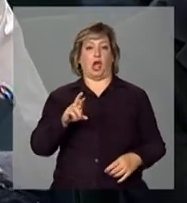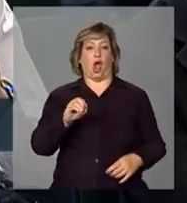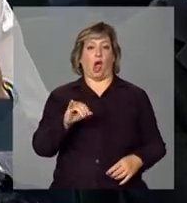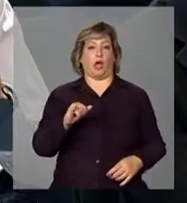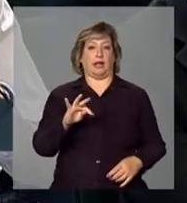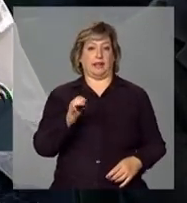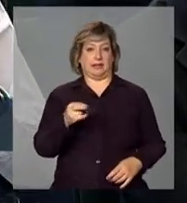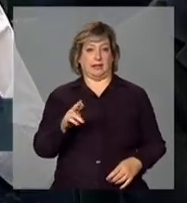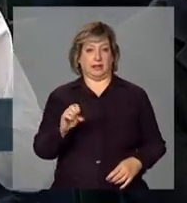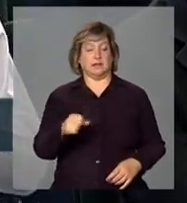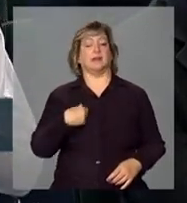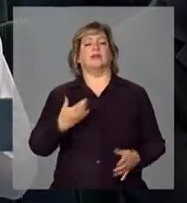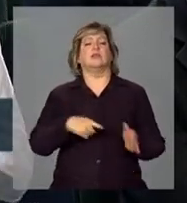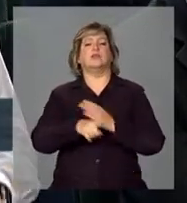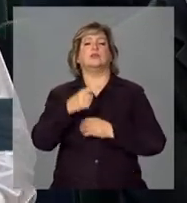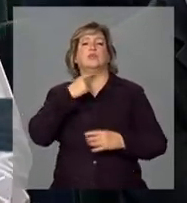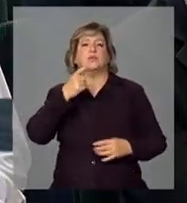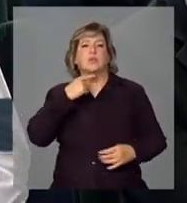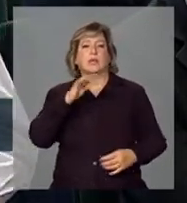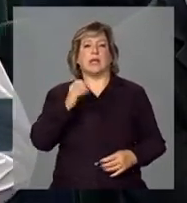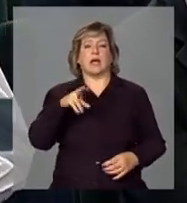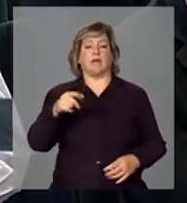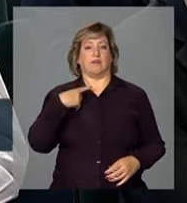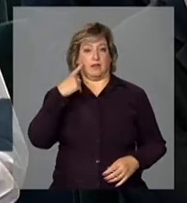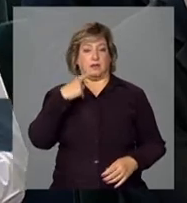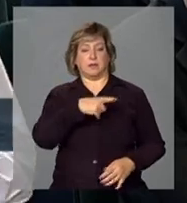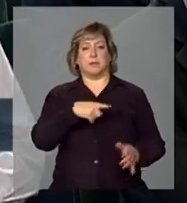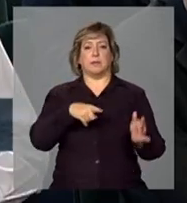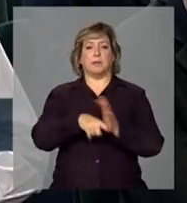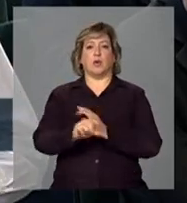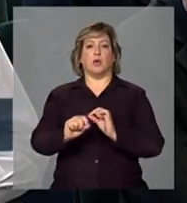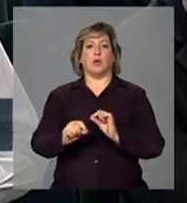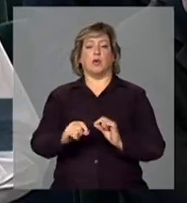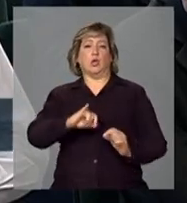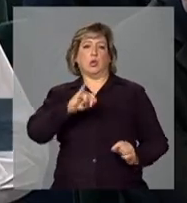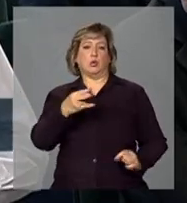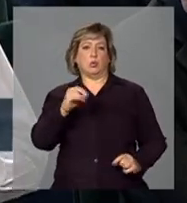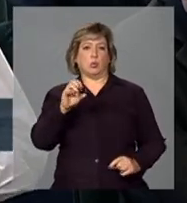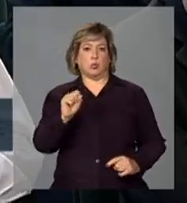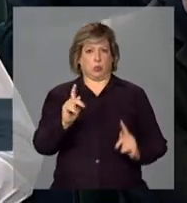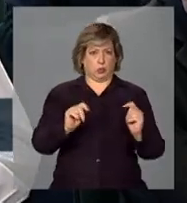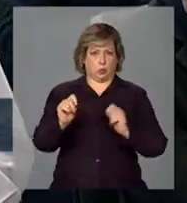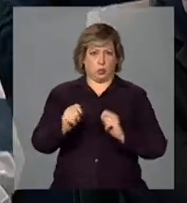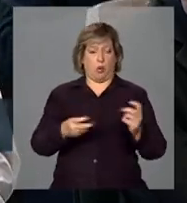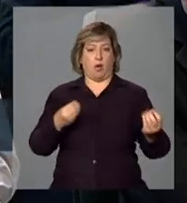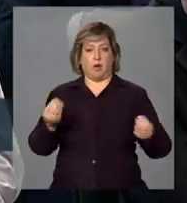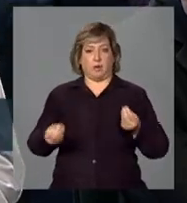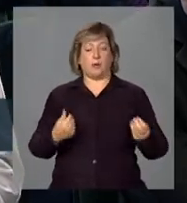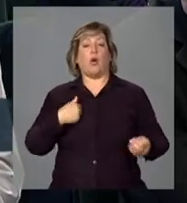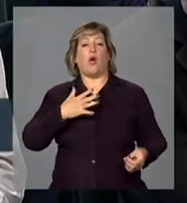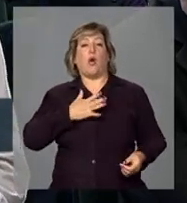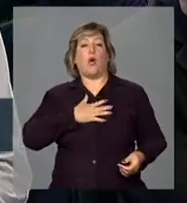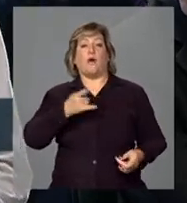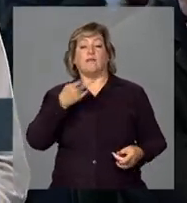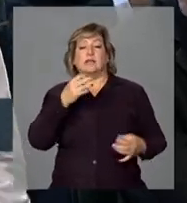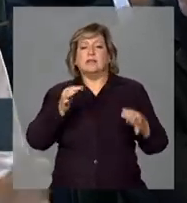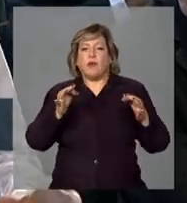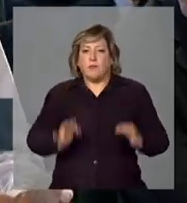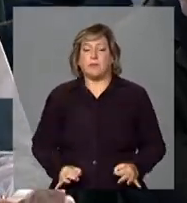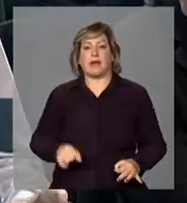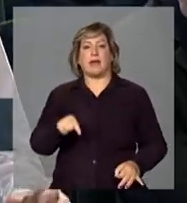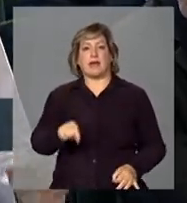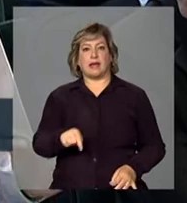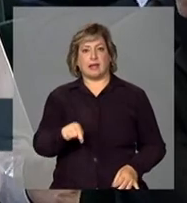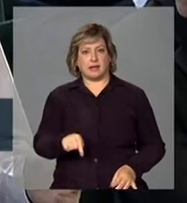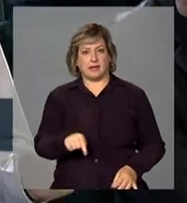tirar uma dúvida técnica. O Relice fala de juros controlados. Gostaria de confirmar, este